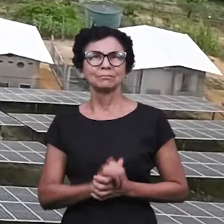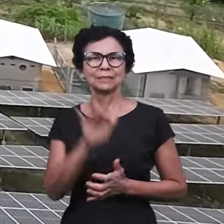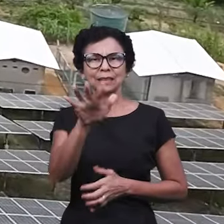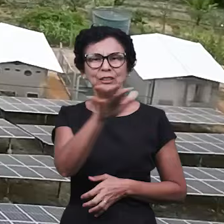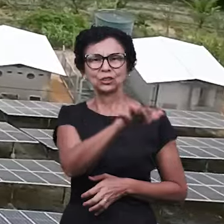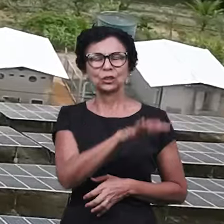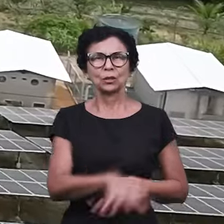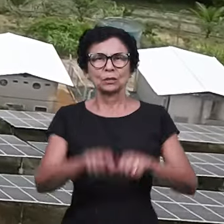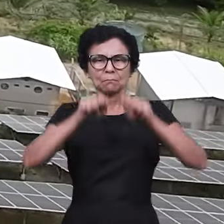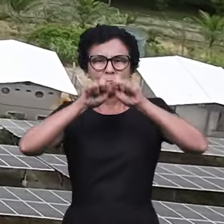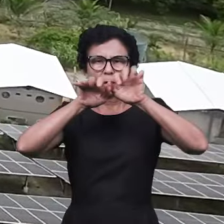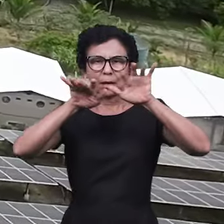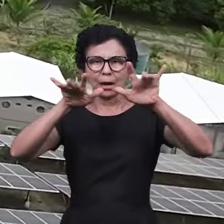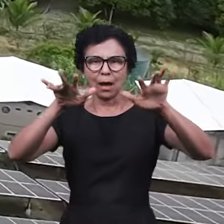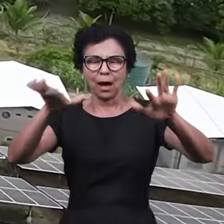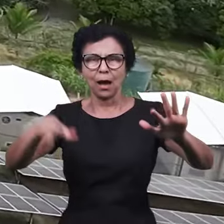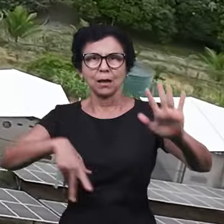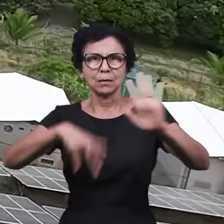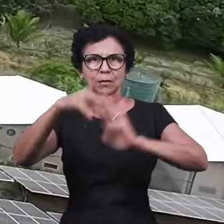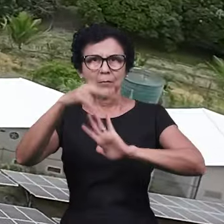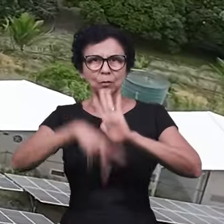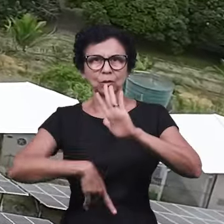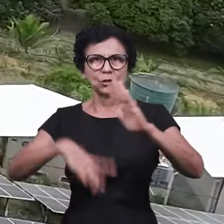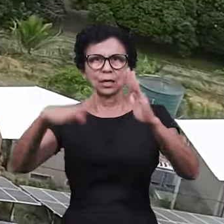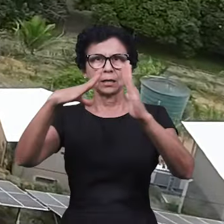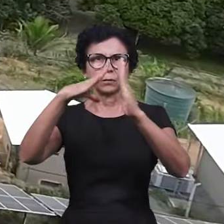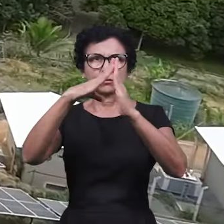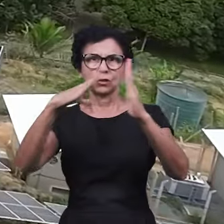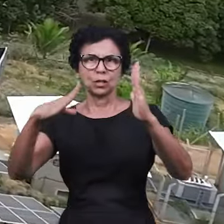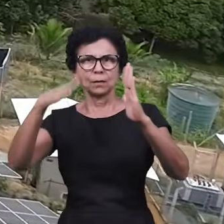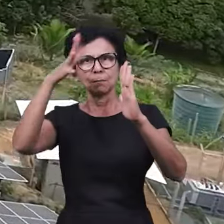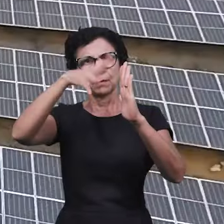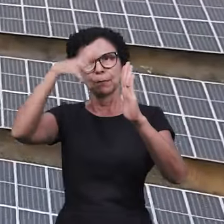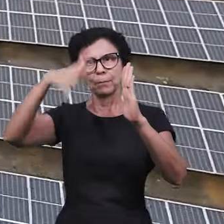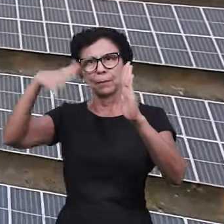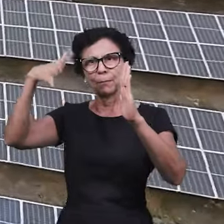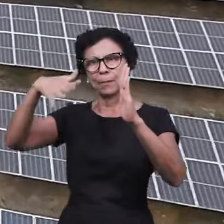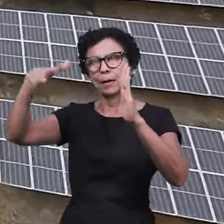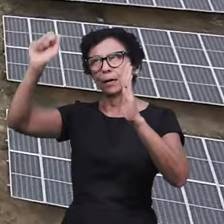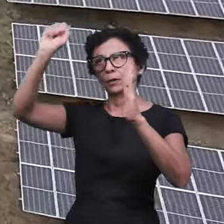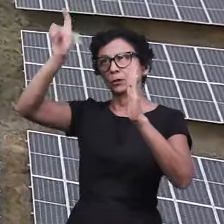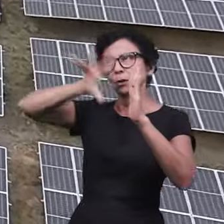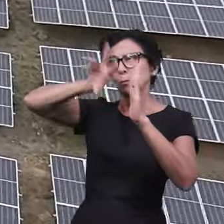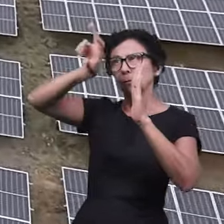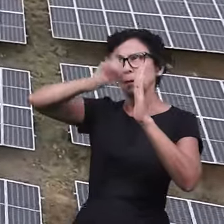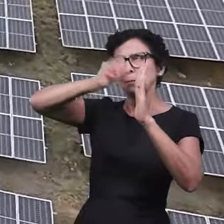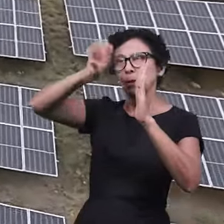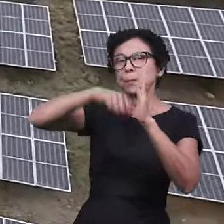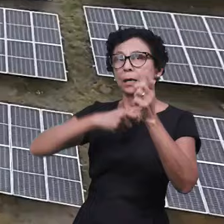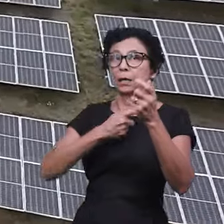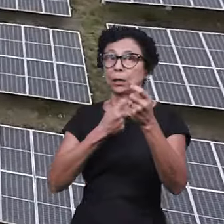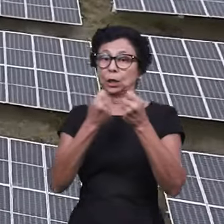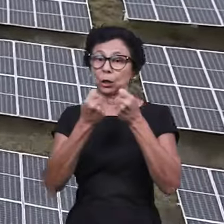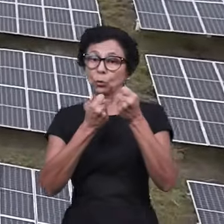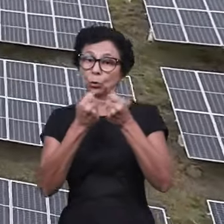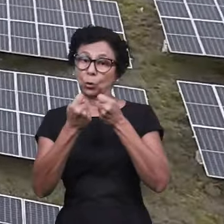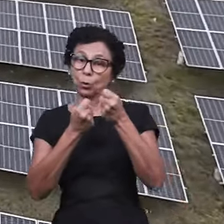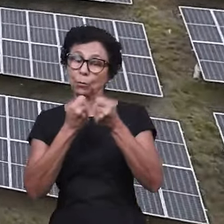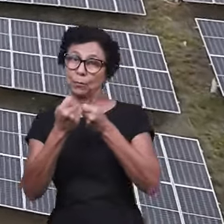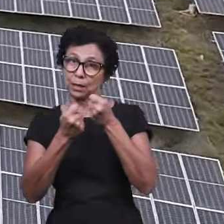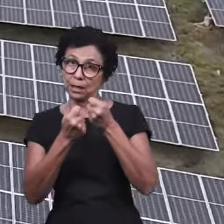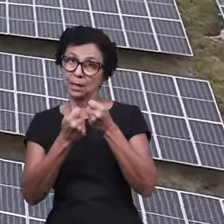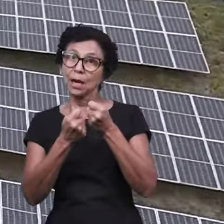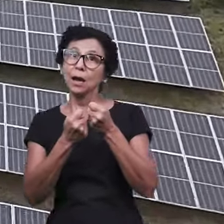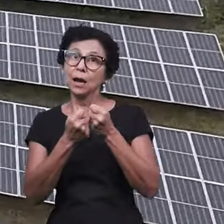O projeto de energia solar da Igreja Cristã Maranata, além de gerar economia, é uma resposta à crise